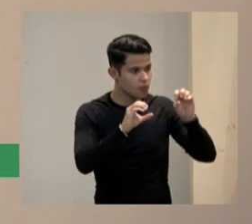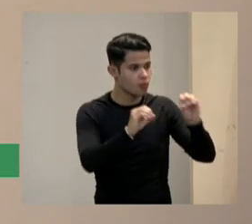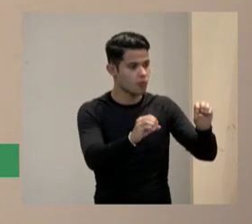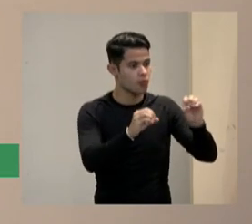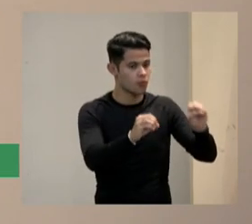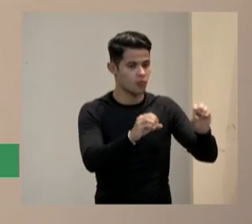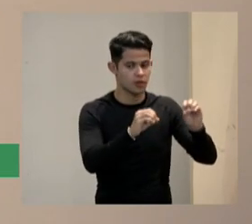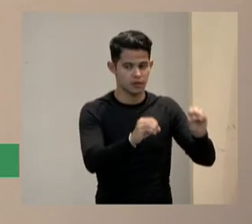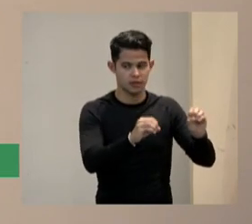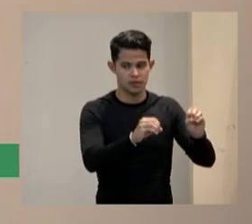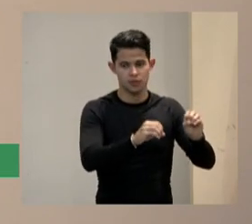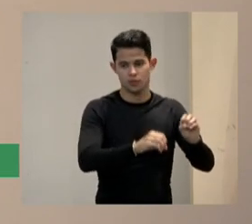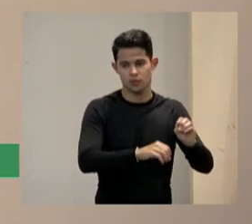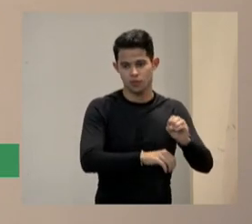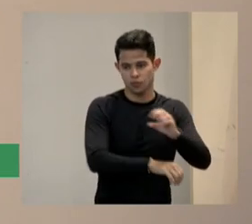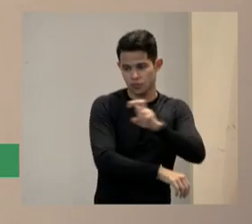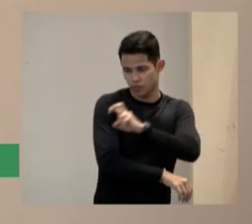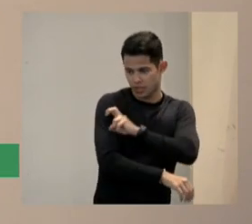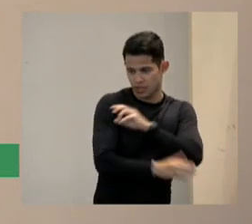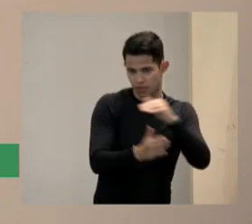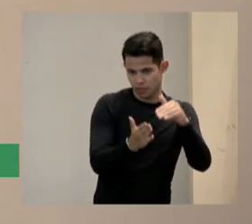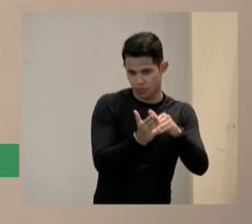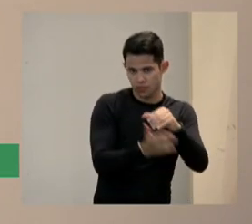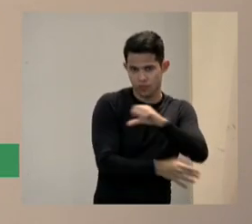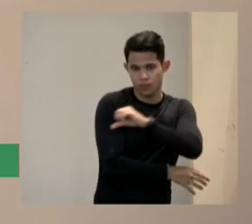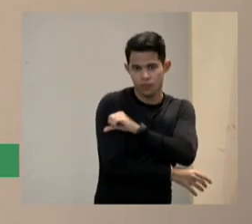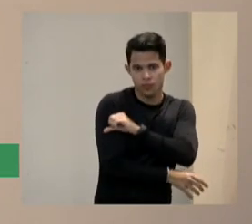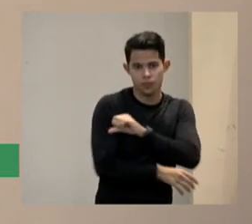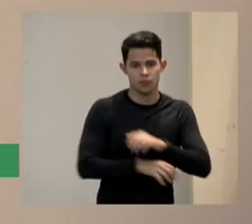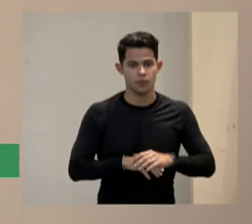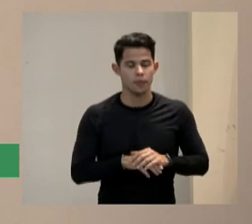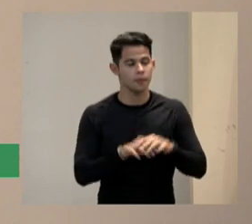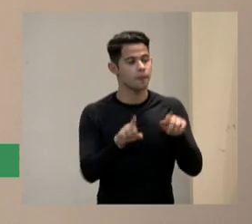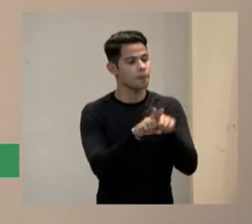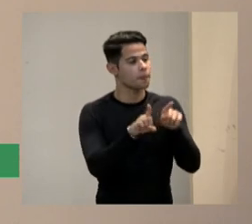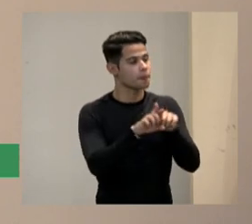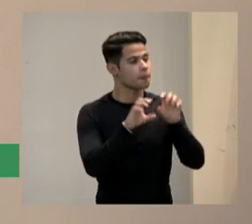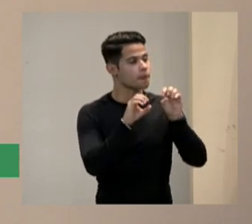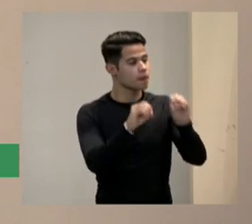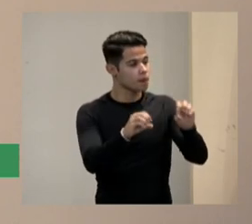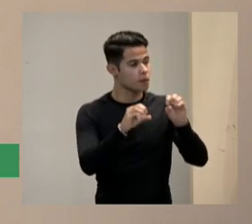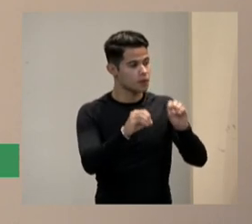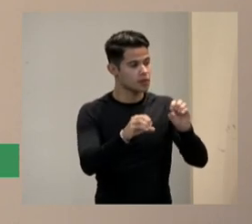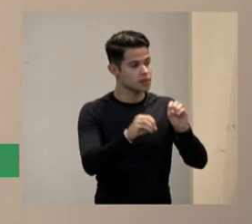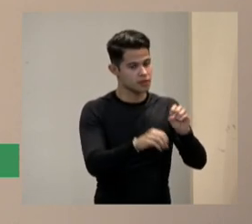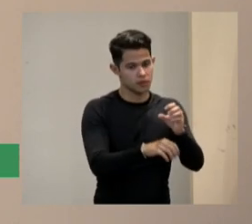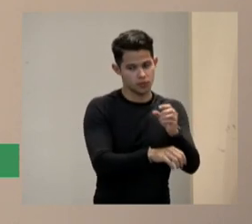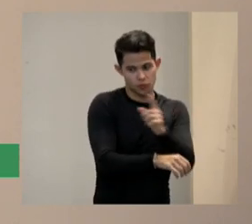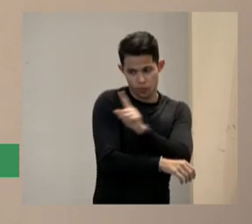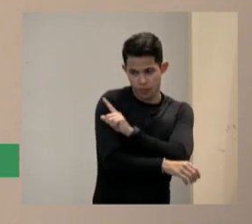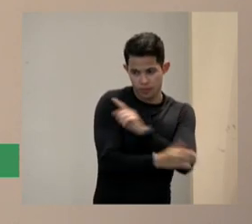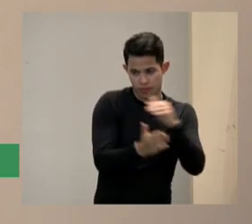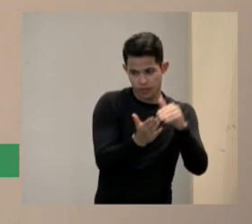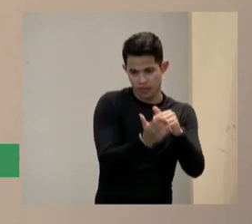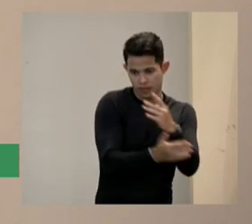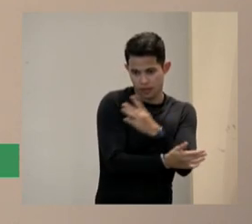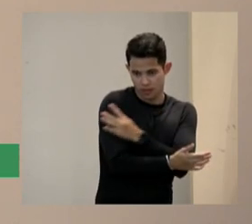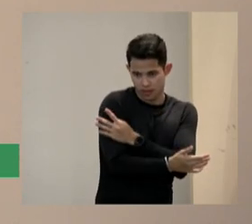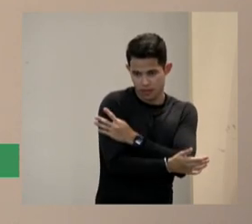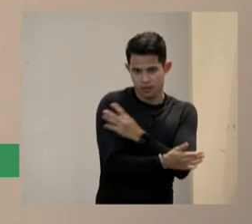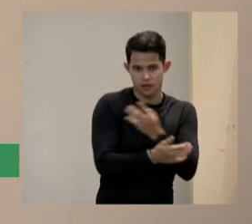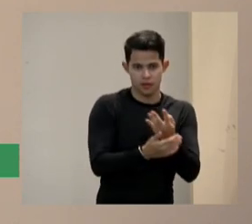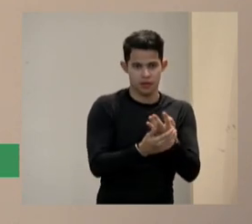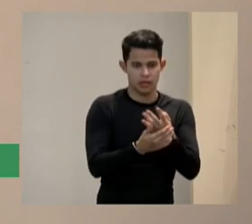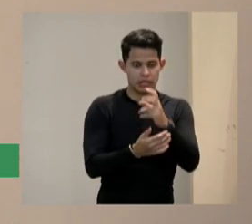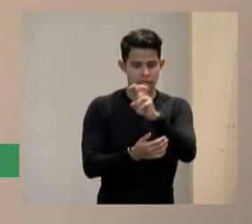dois brasileiro e o ensino fundamental um series inicial com 57